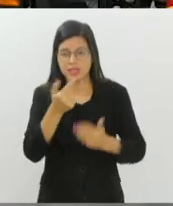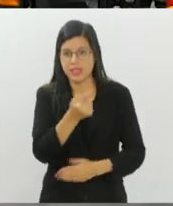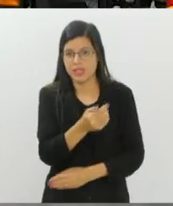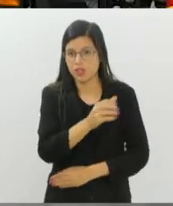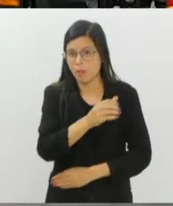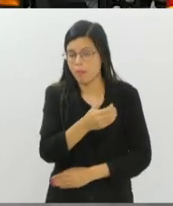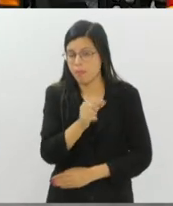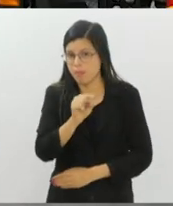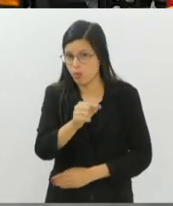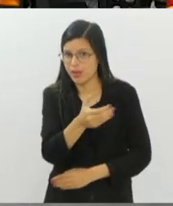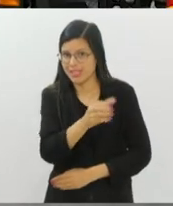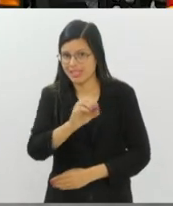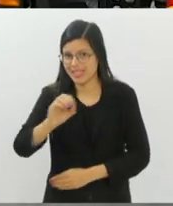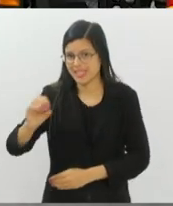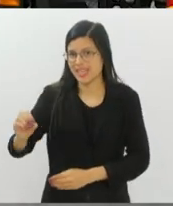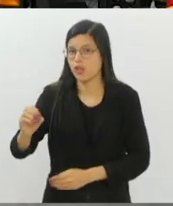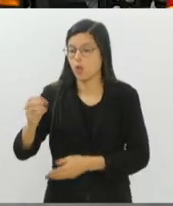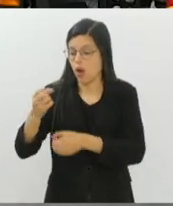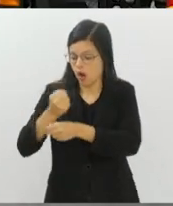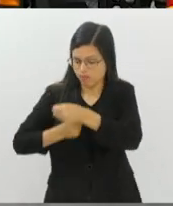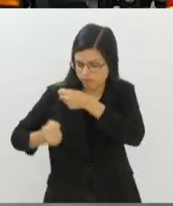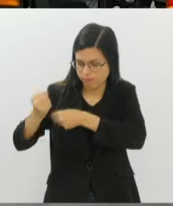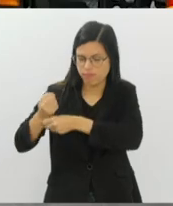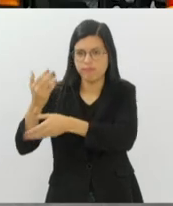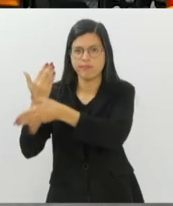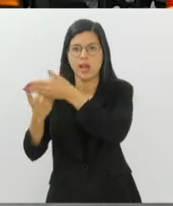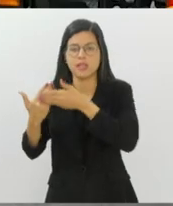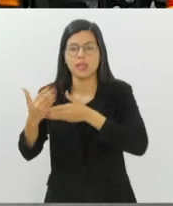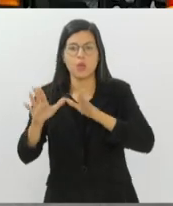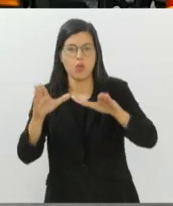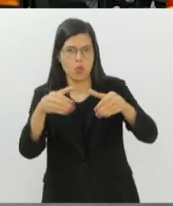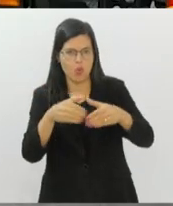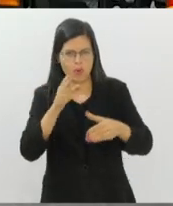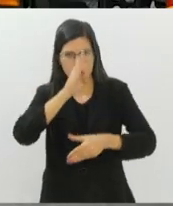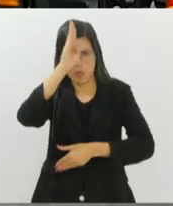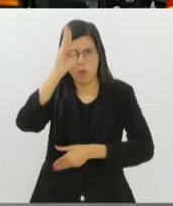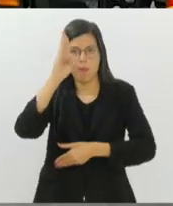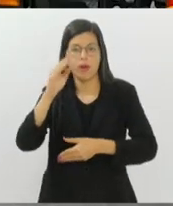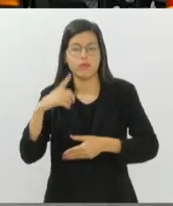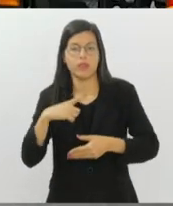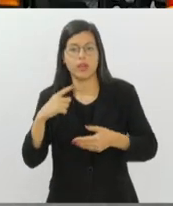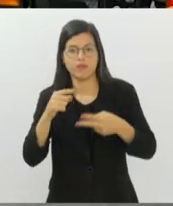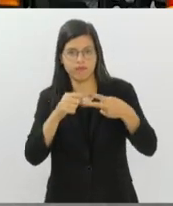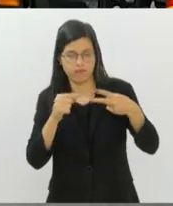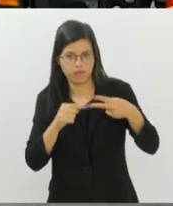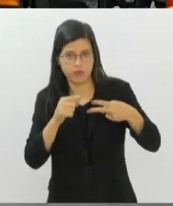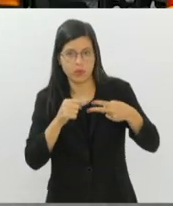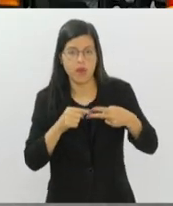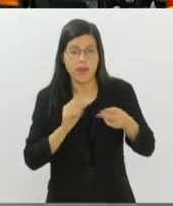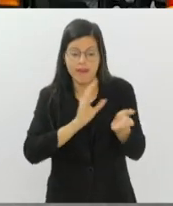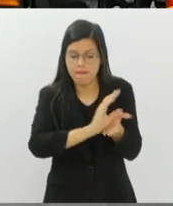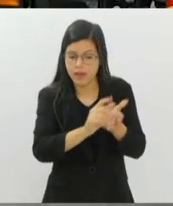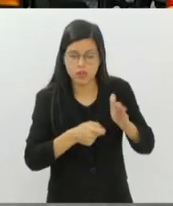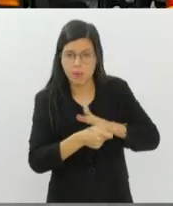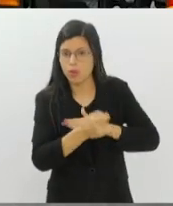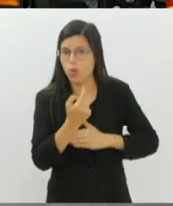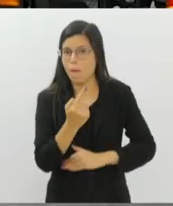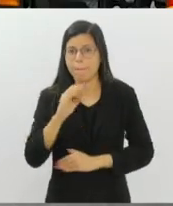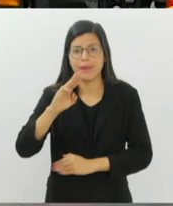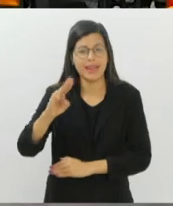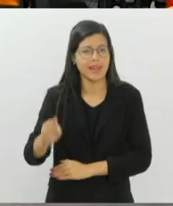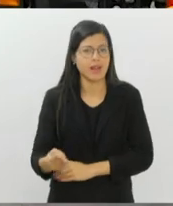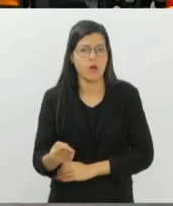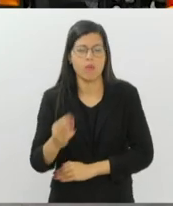chamados do ano passado. A corporação trabalha em duas grandes frentes. A primeira, no investimento de mais de 1 bilhão de reais